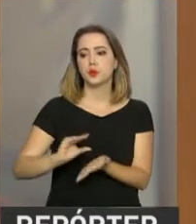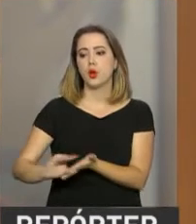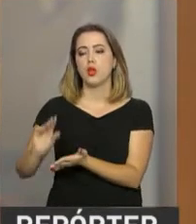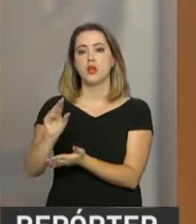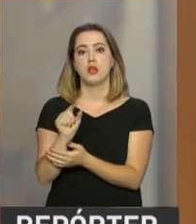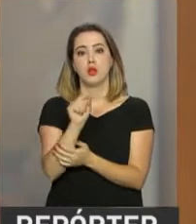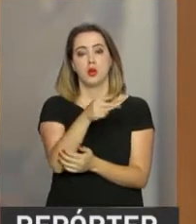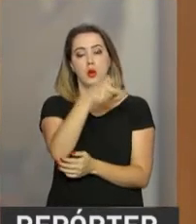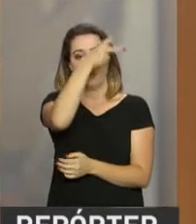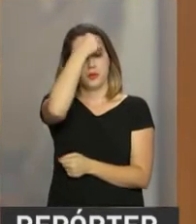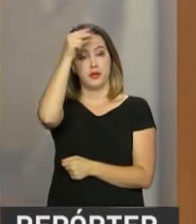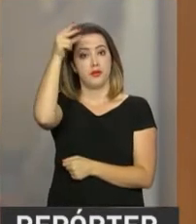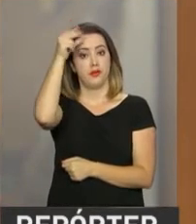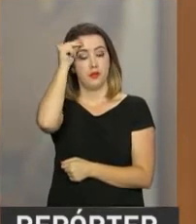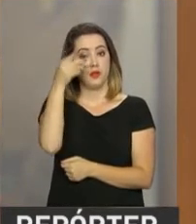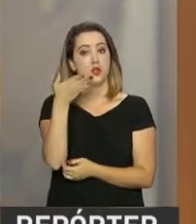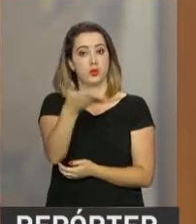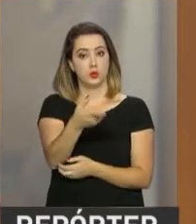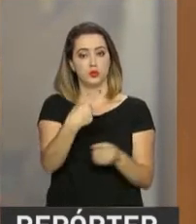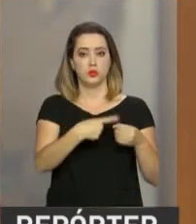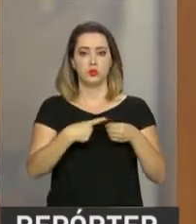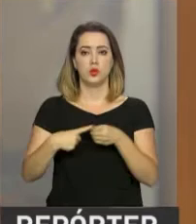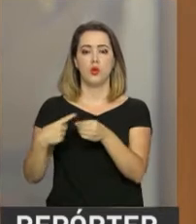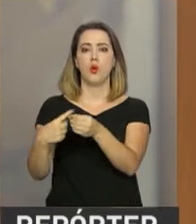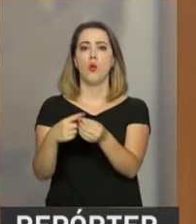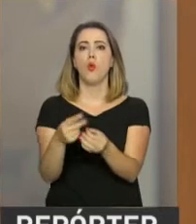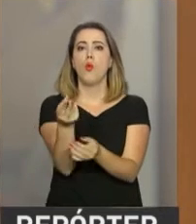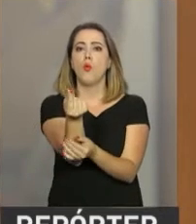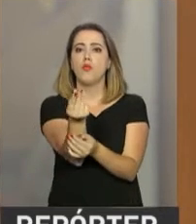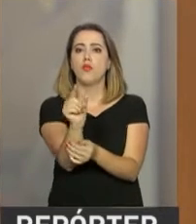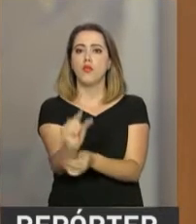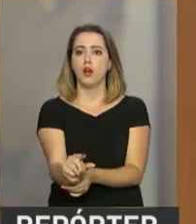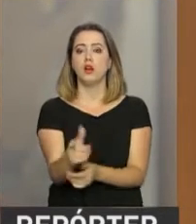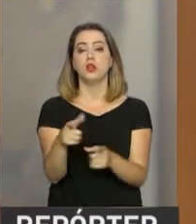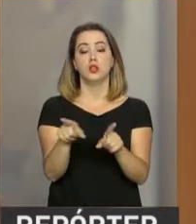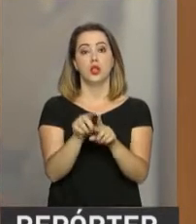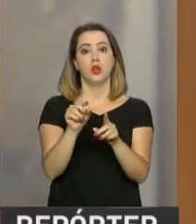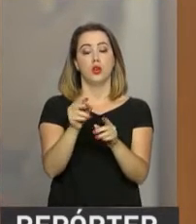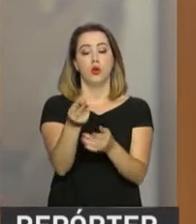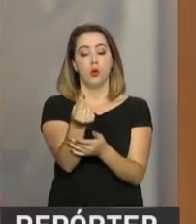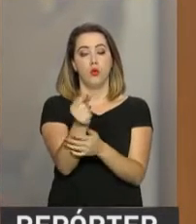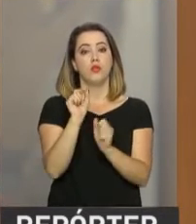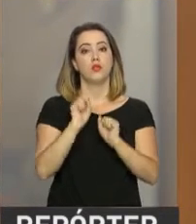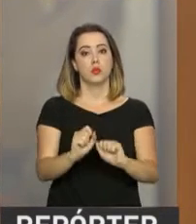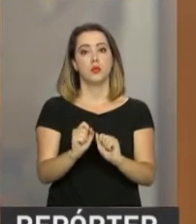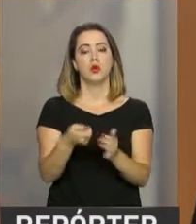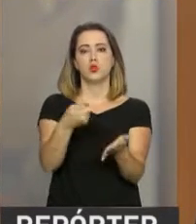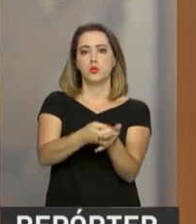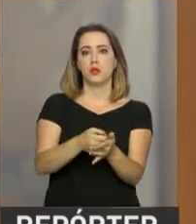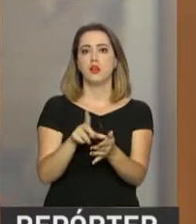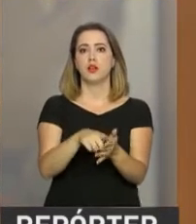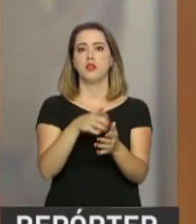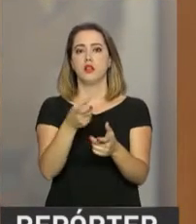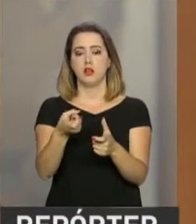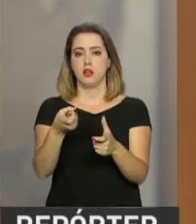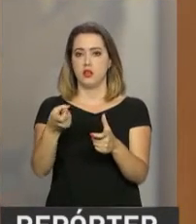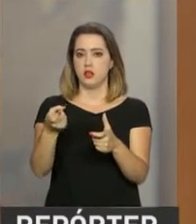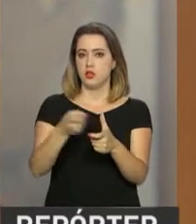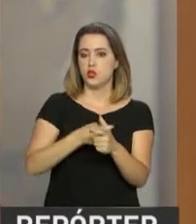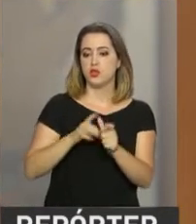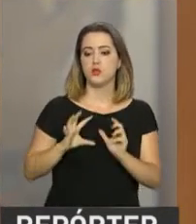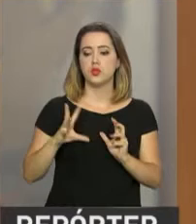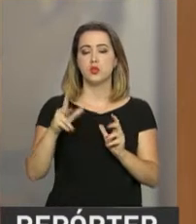município, uma verba que praticamente vai cobrir as suas despesas de final de ano. Isso para todos